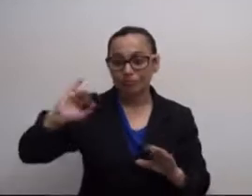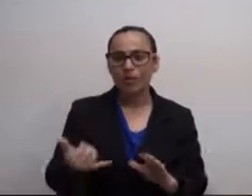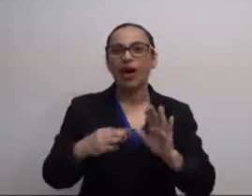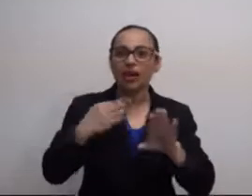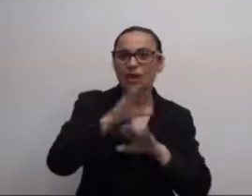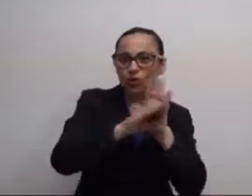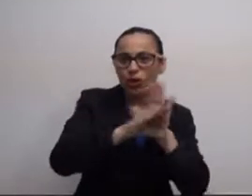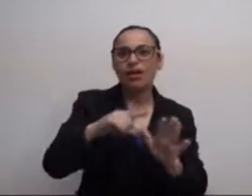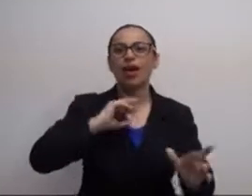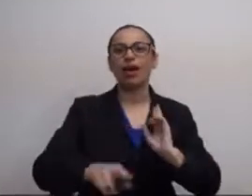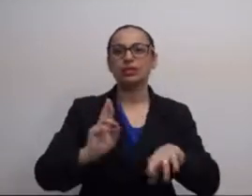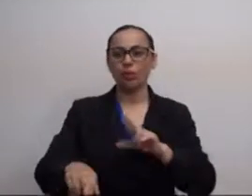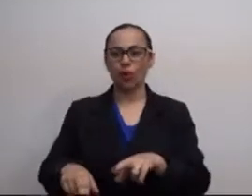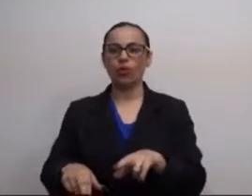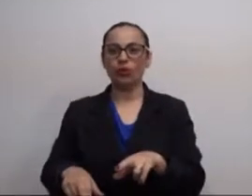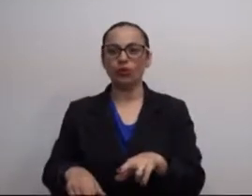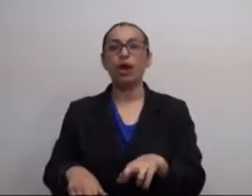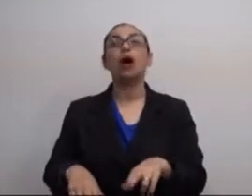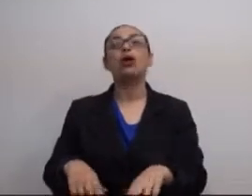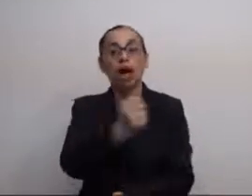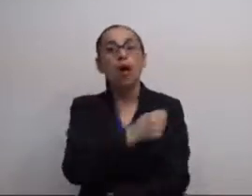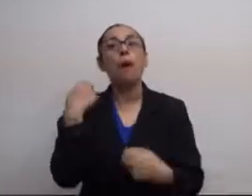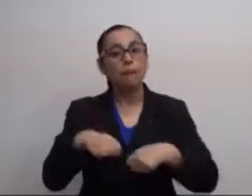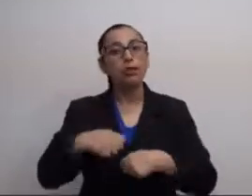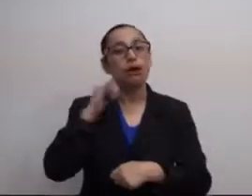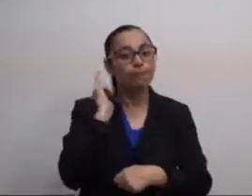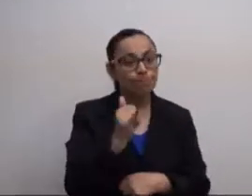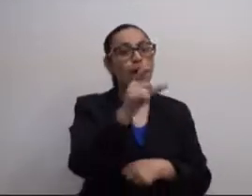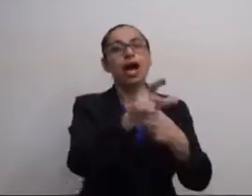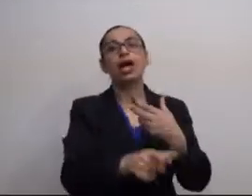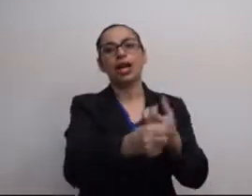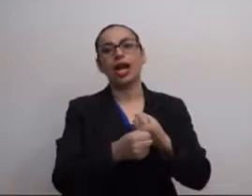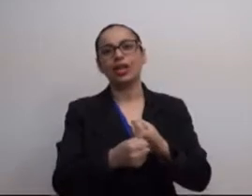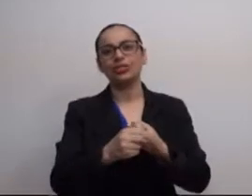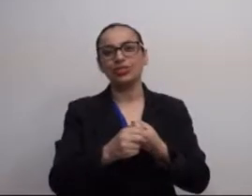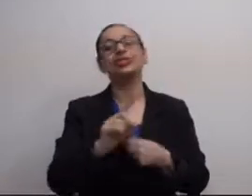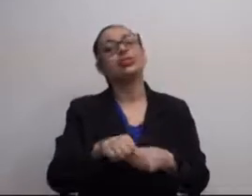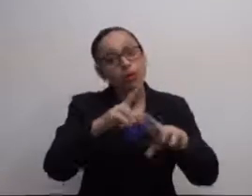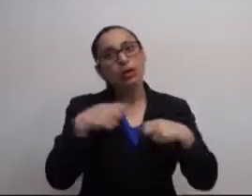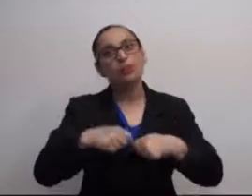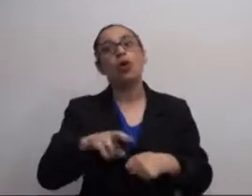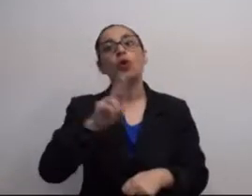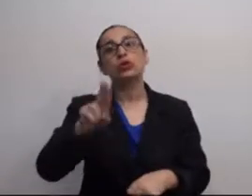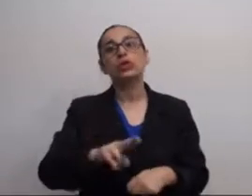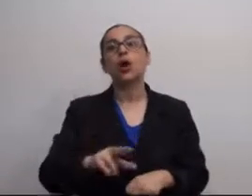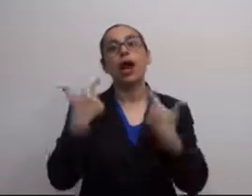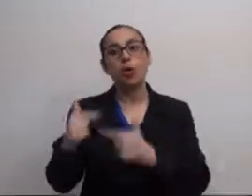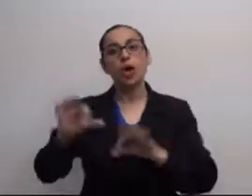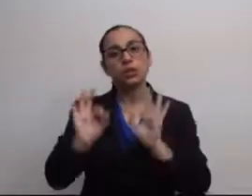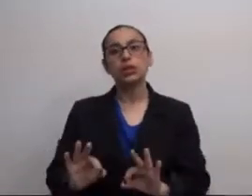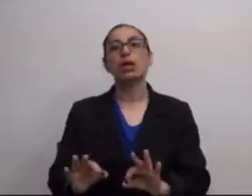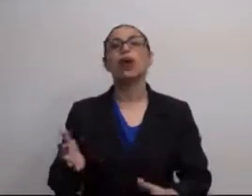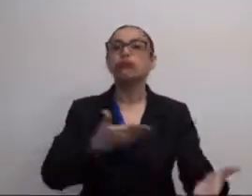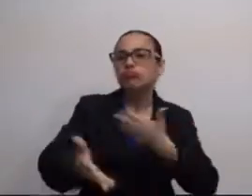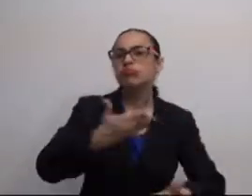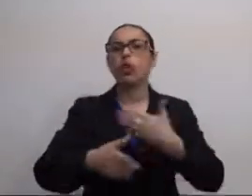para se acessar o currículo. E para, desse acesso, ter uma resposta. Eles tinham que prestar conta para um cliente. Para